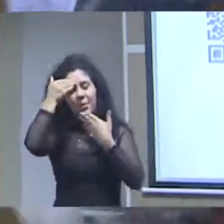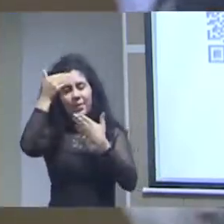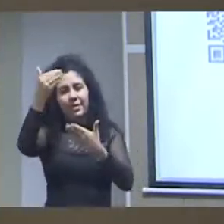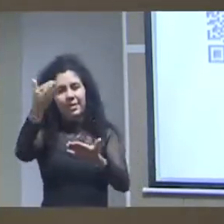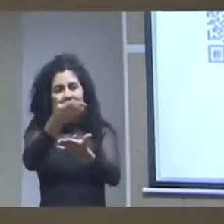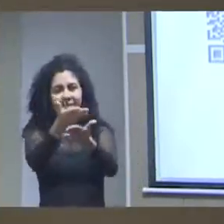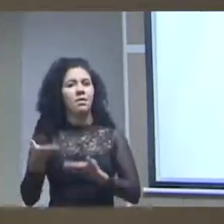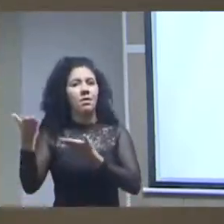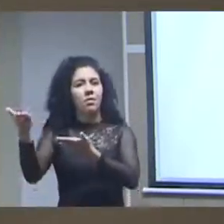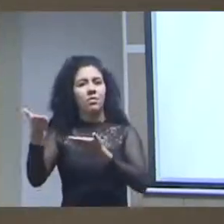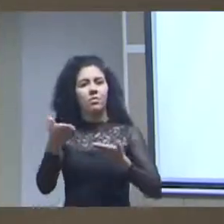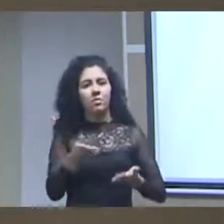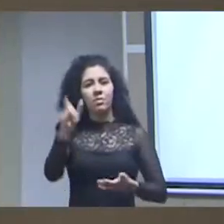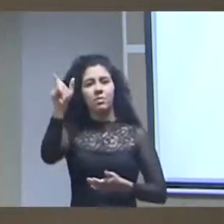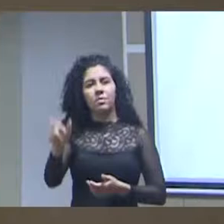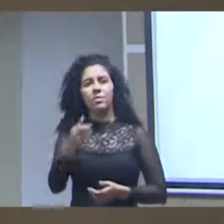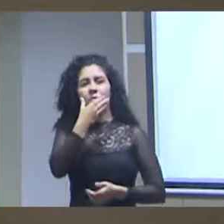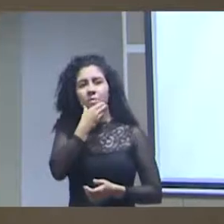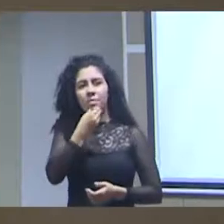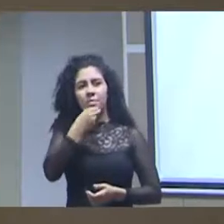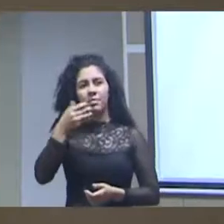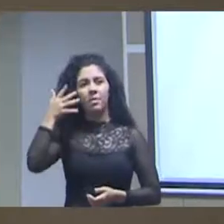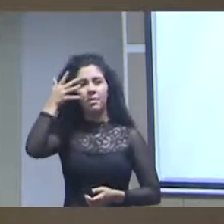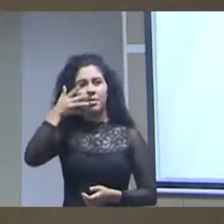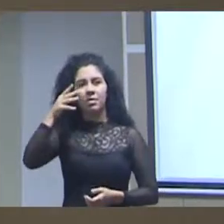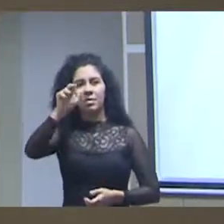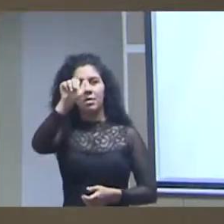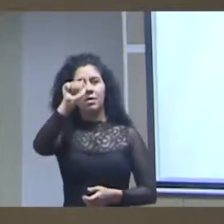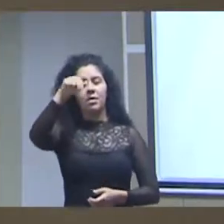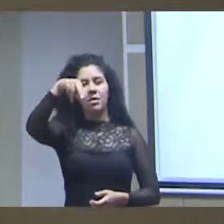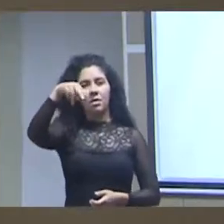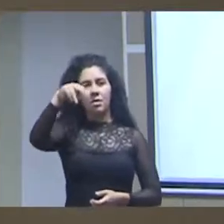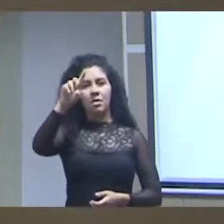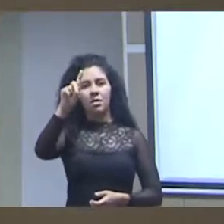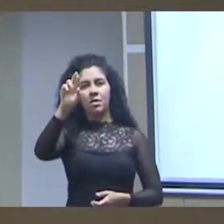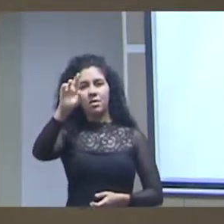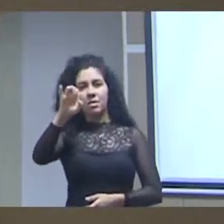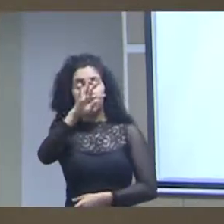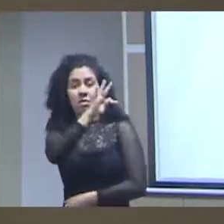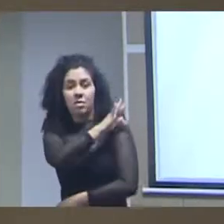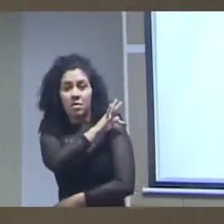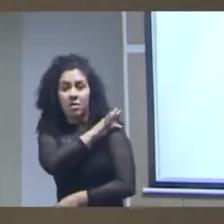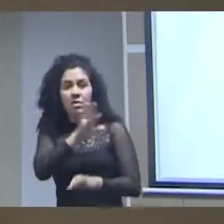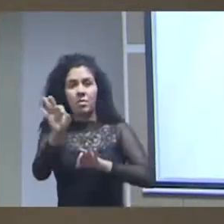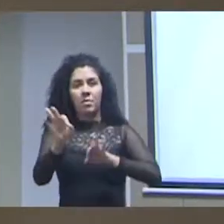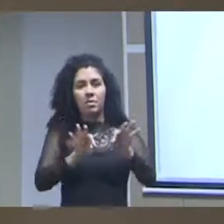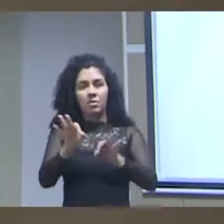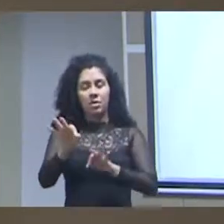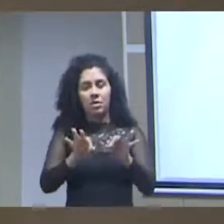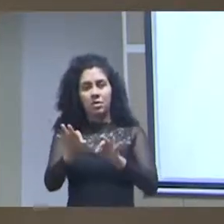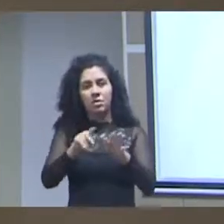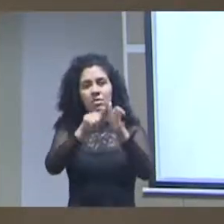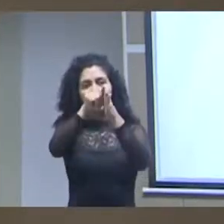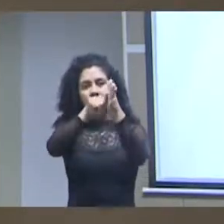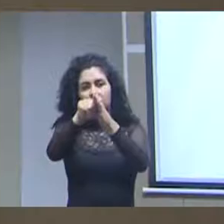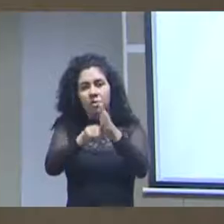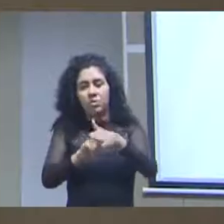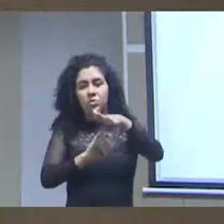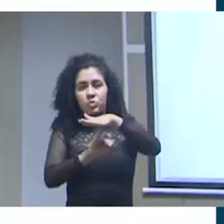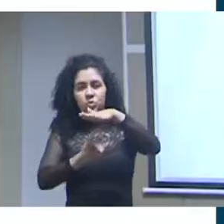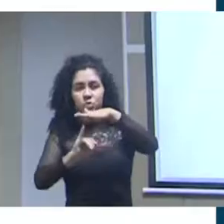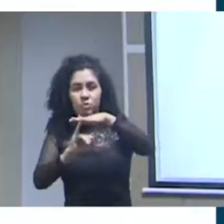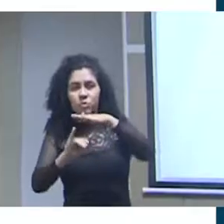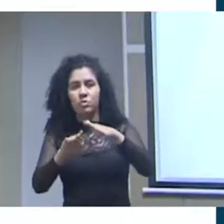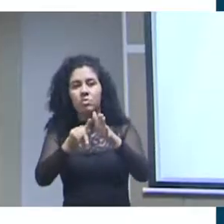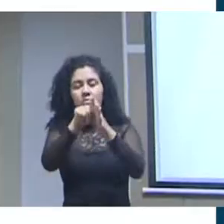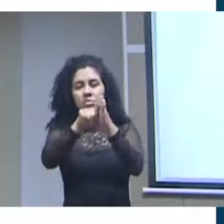convidamos o palestrante André Zuvanov técnico de planejamento e pesquisa do Instituto de Pesquisa Econômica Aplicada